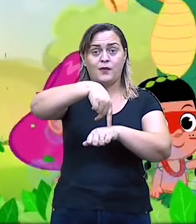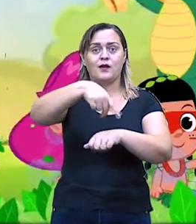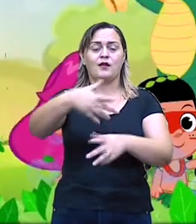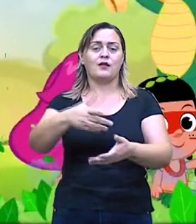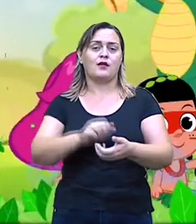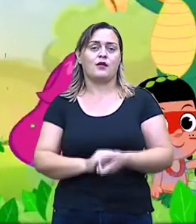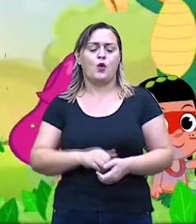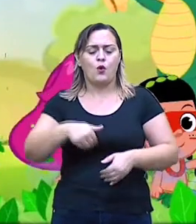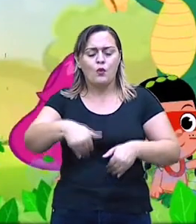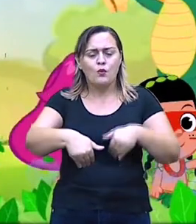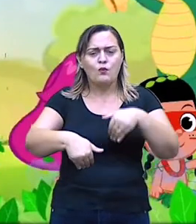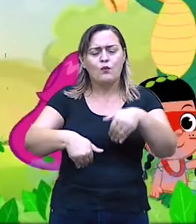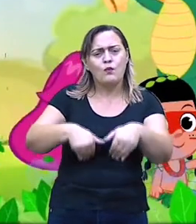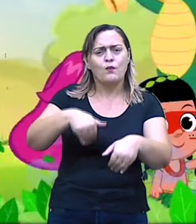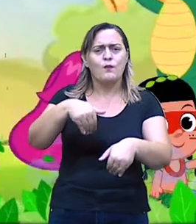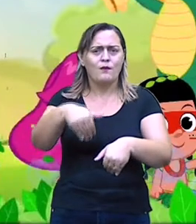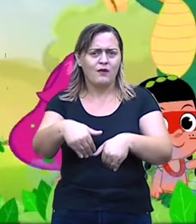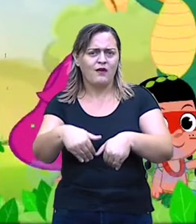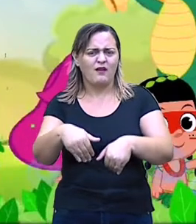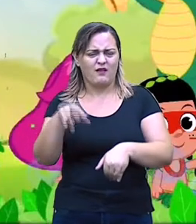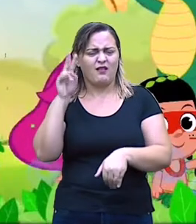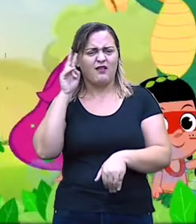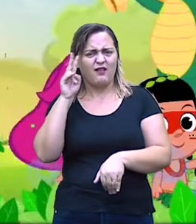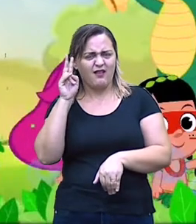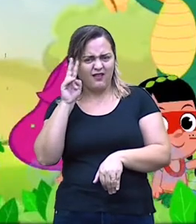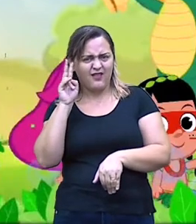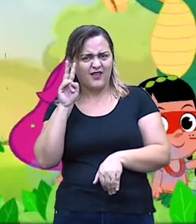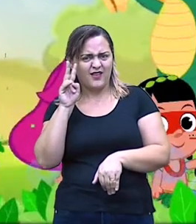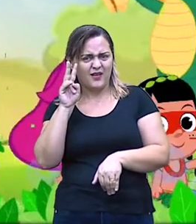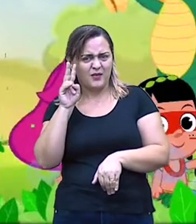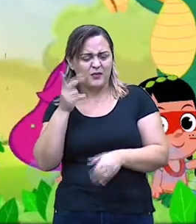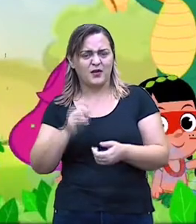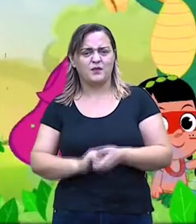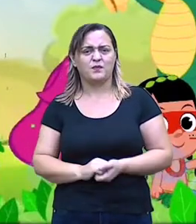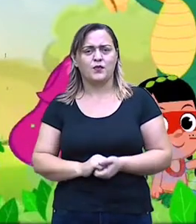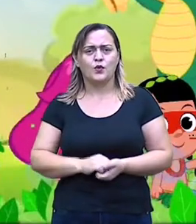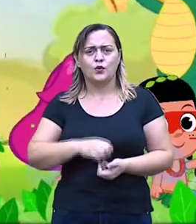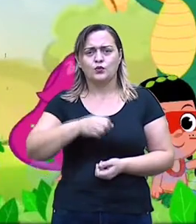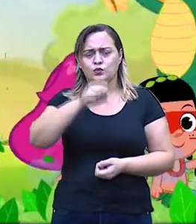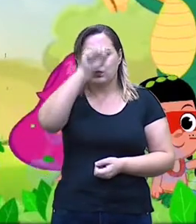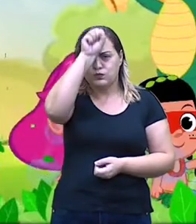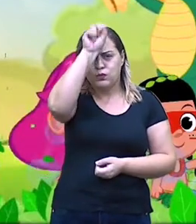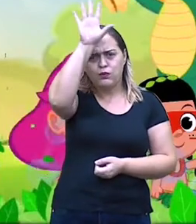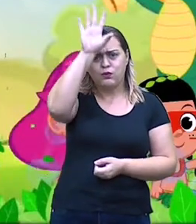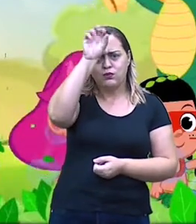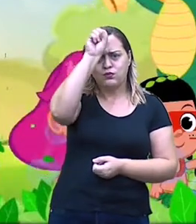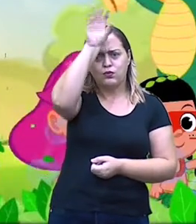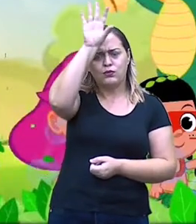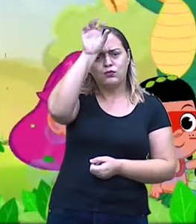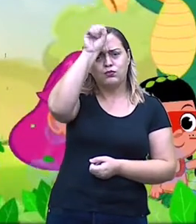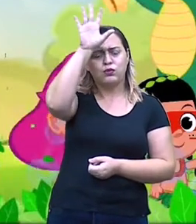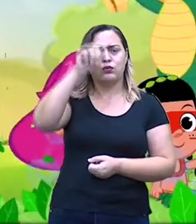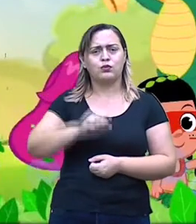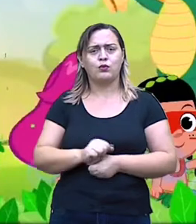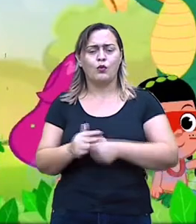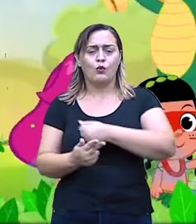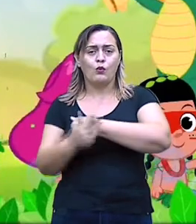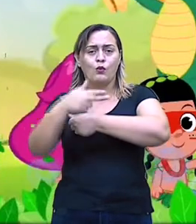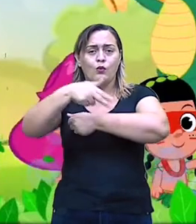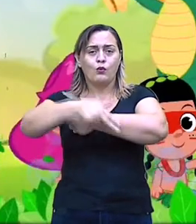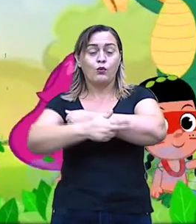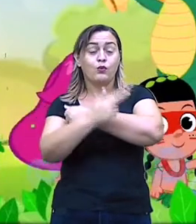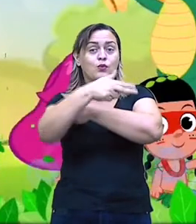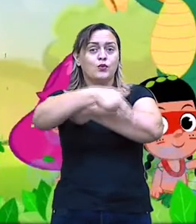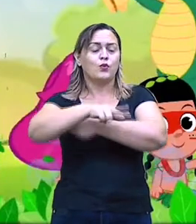Caipora. Está se lembrando aí, estudante? Sim! Mula Sem Cabeça, Botucô de Rosa